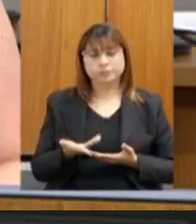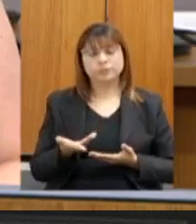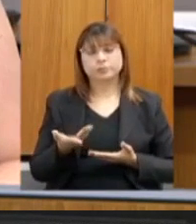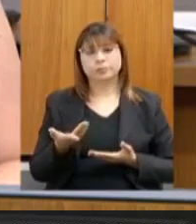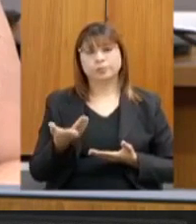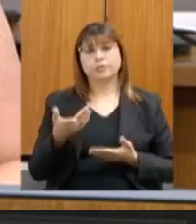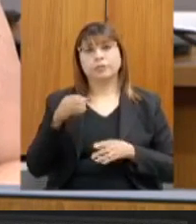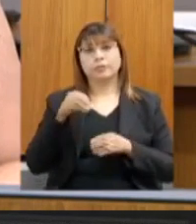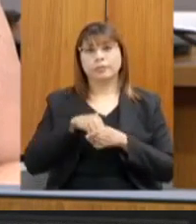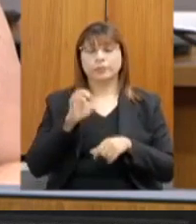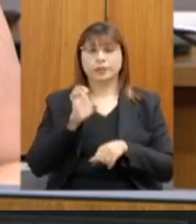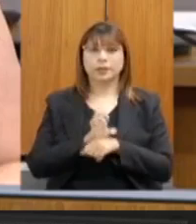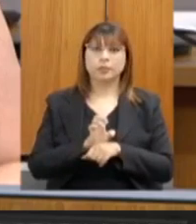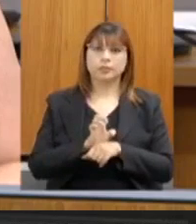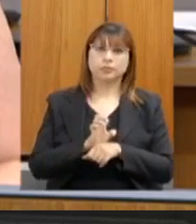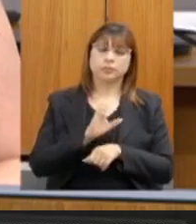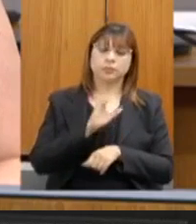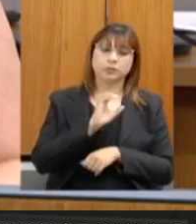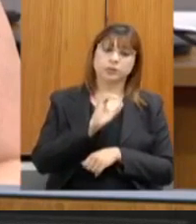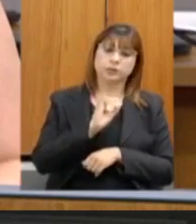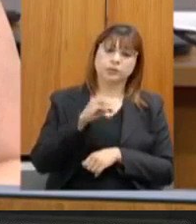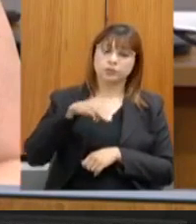Organização Mundial da Saúde, inclusive,